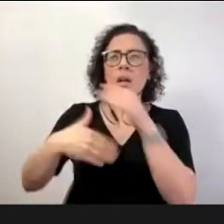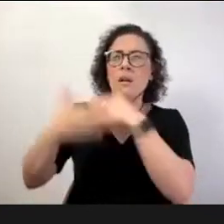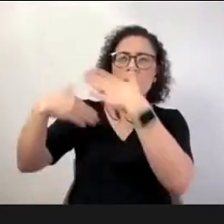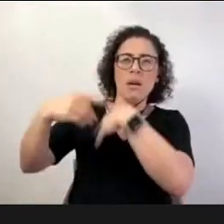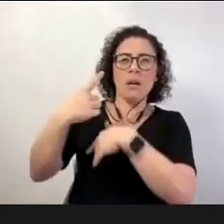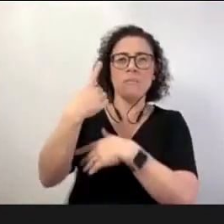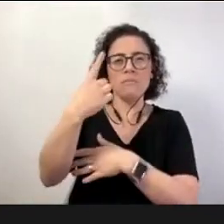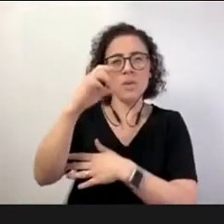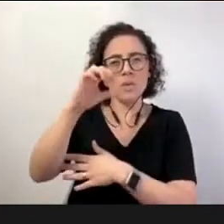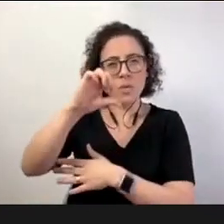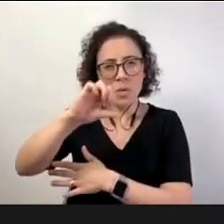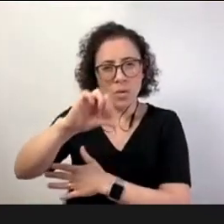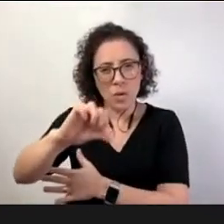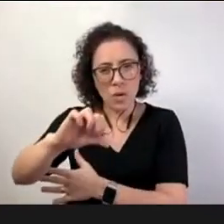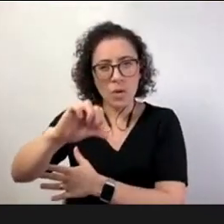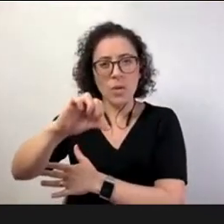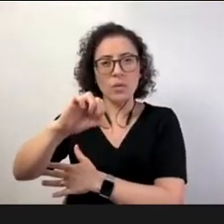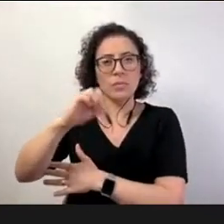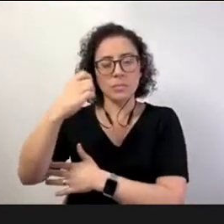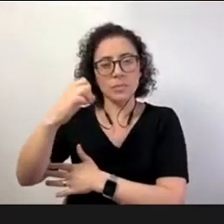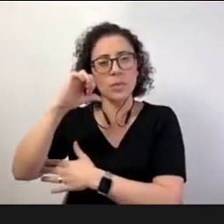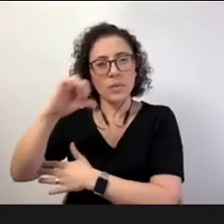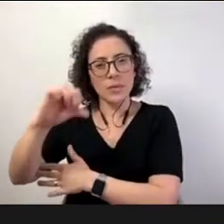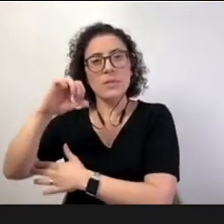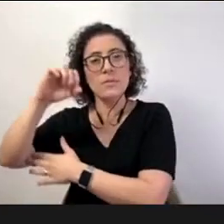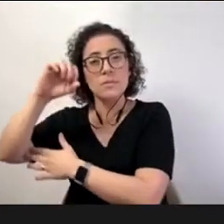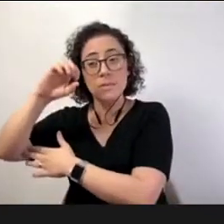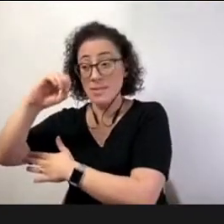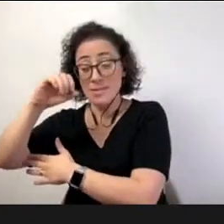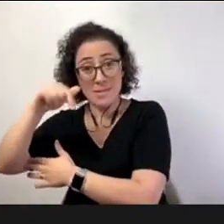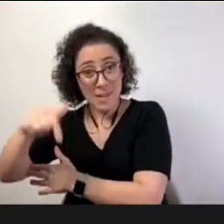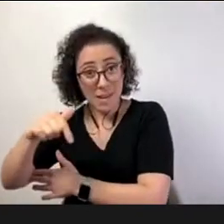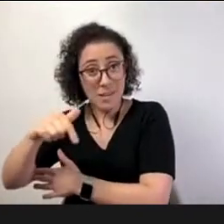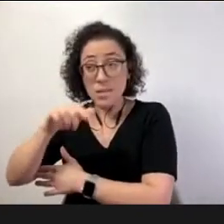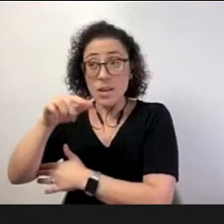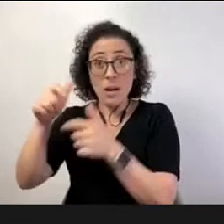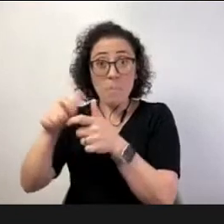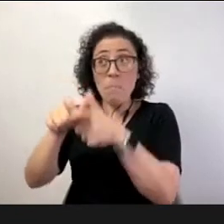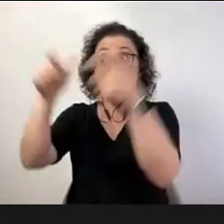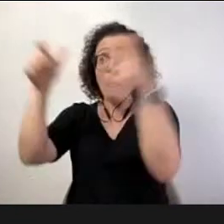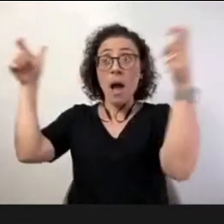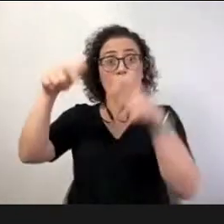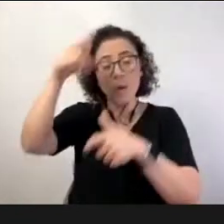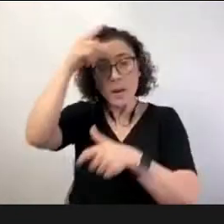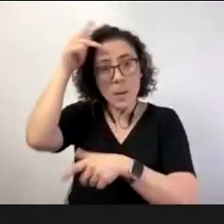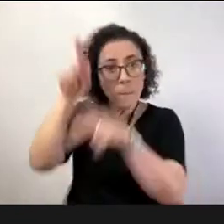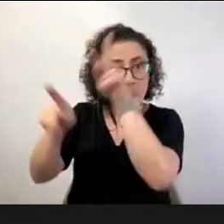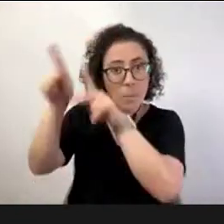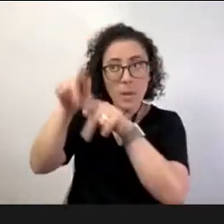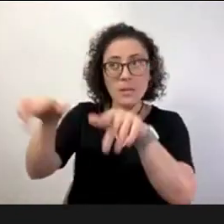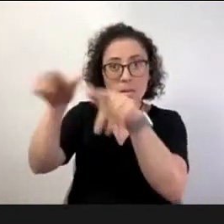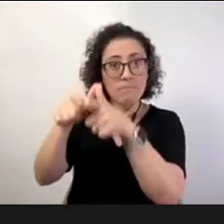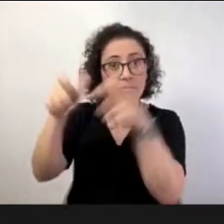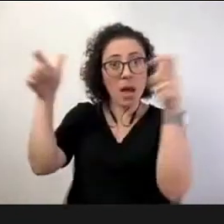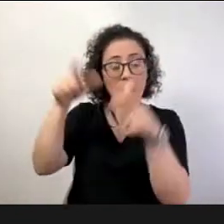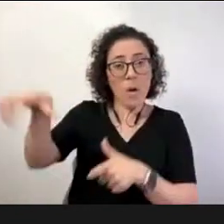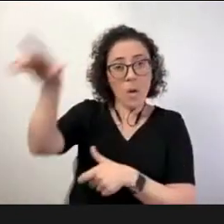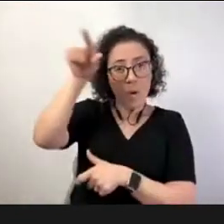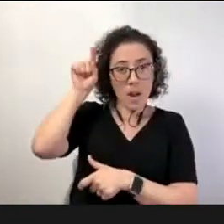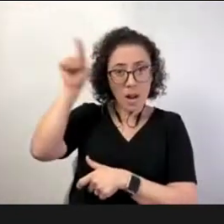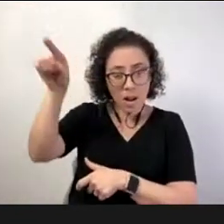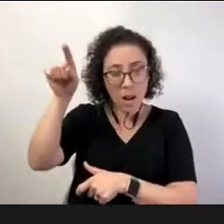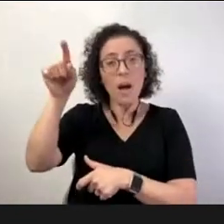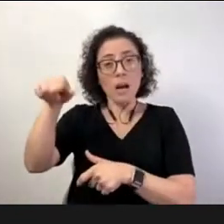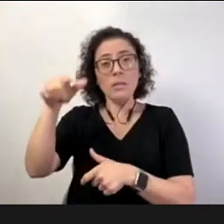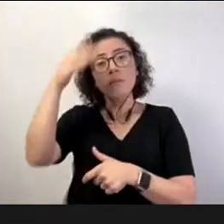alfabetizada isto porquê? por causa da grande escola pública americana por causa da grande escola pública